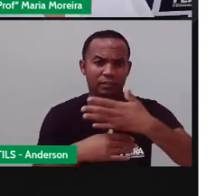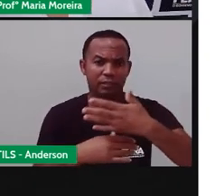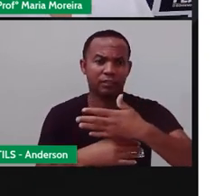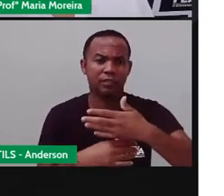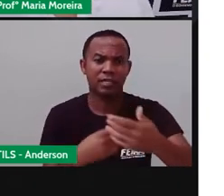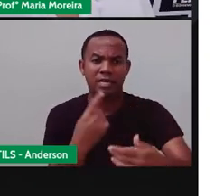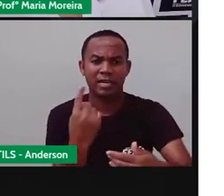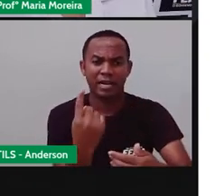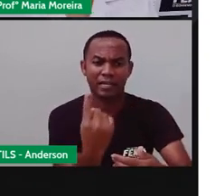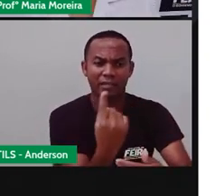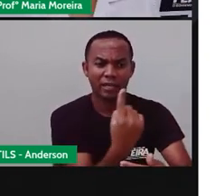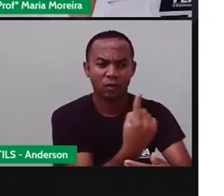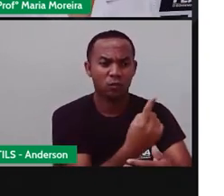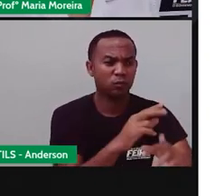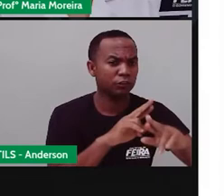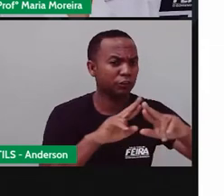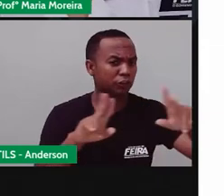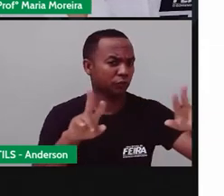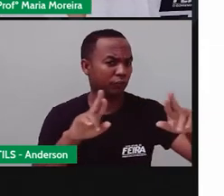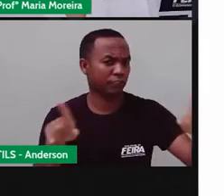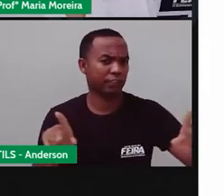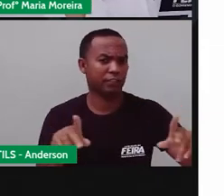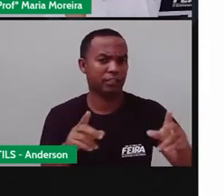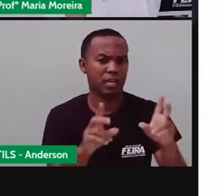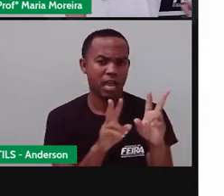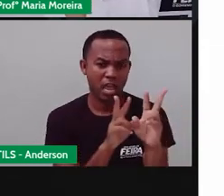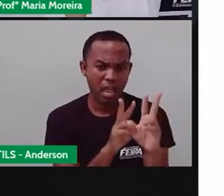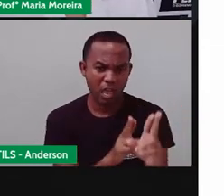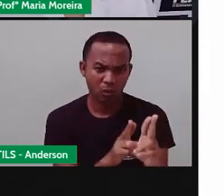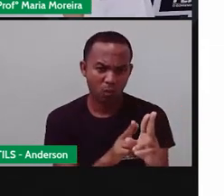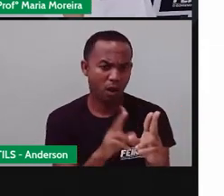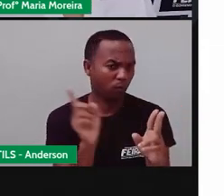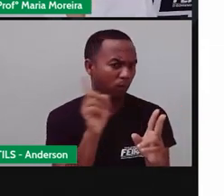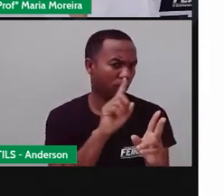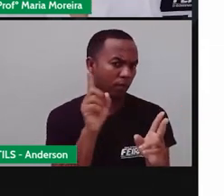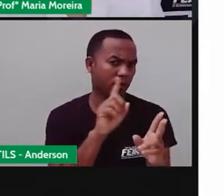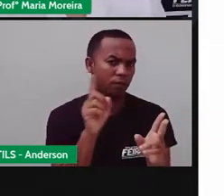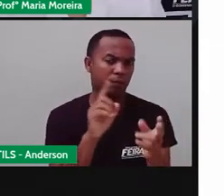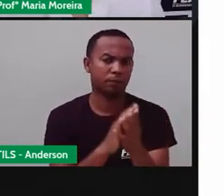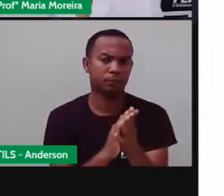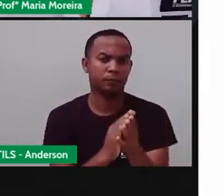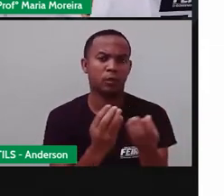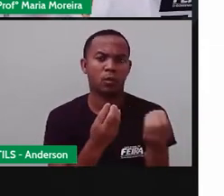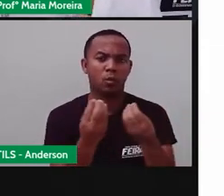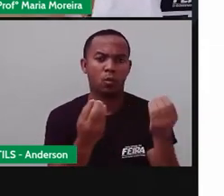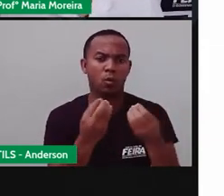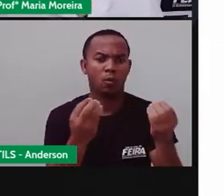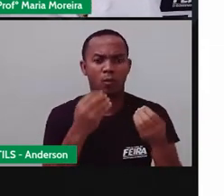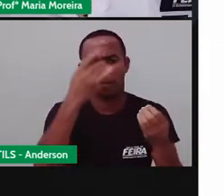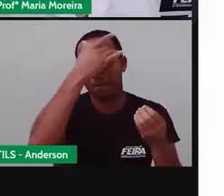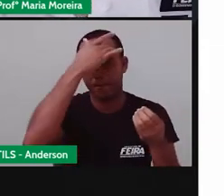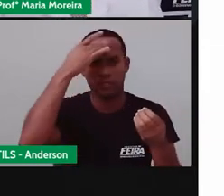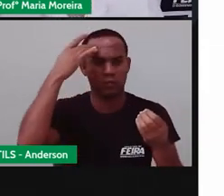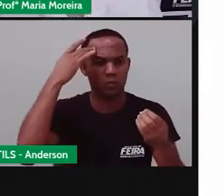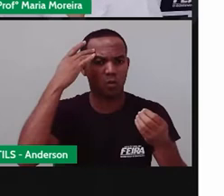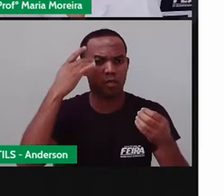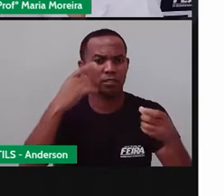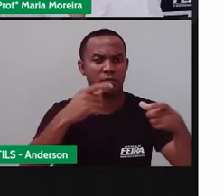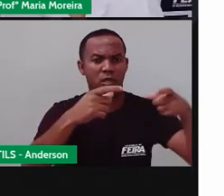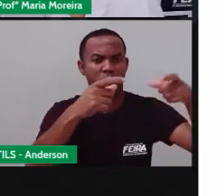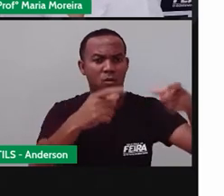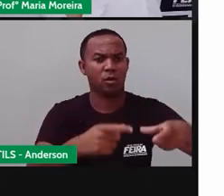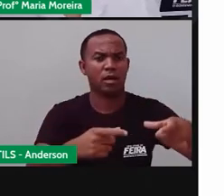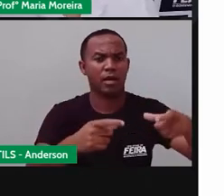apresenta suas particularidades. Eles estão espalhados pela cidade por quê? Porque os habitantes precisam de locais para